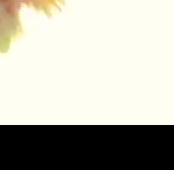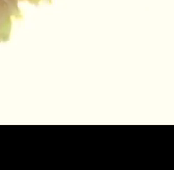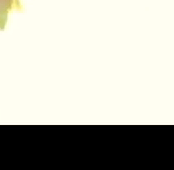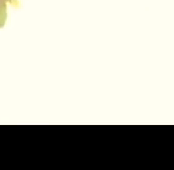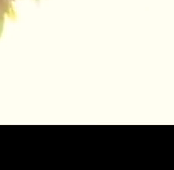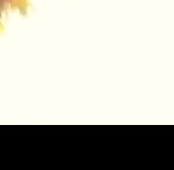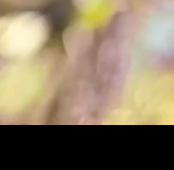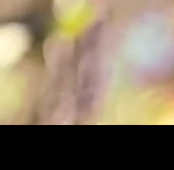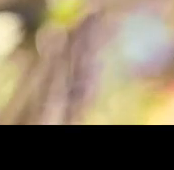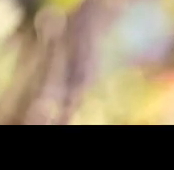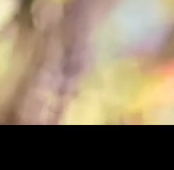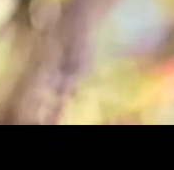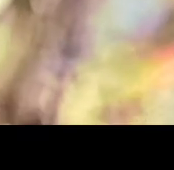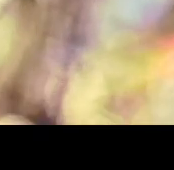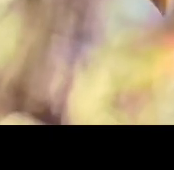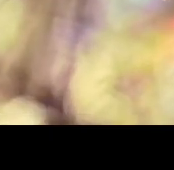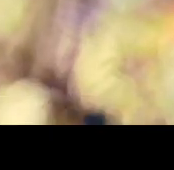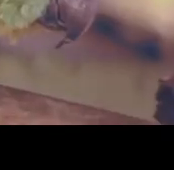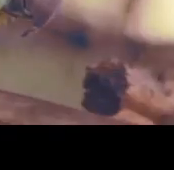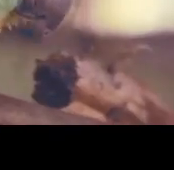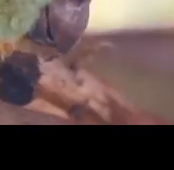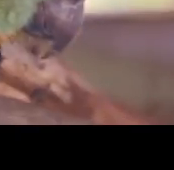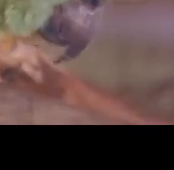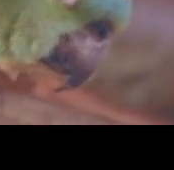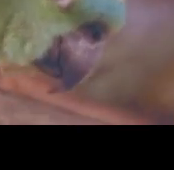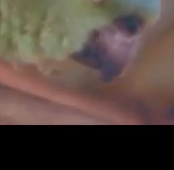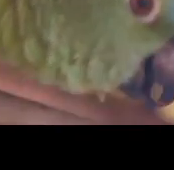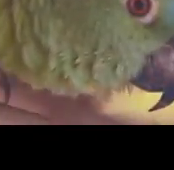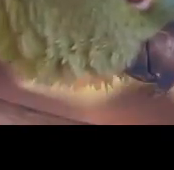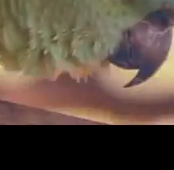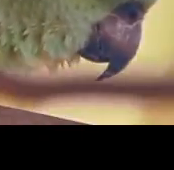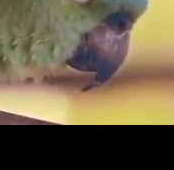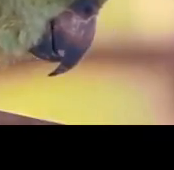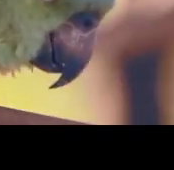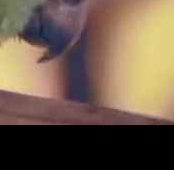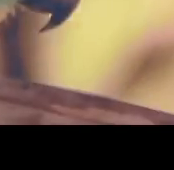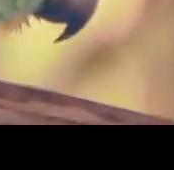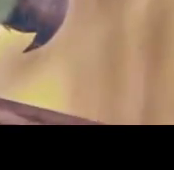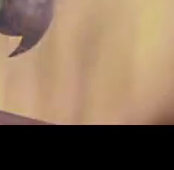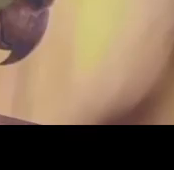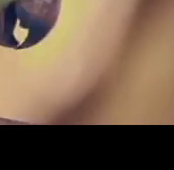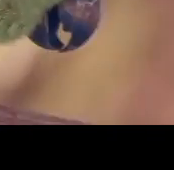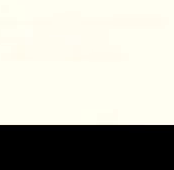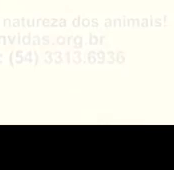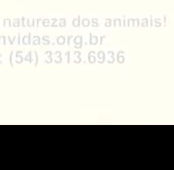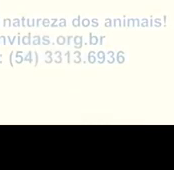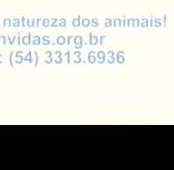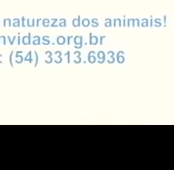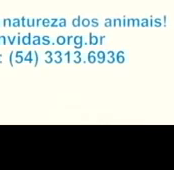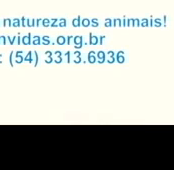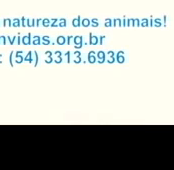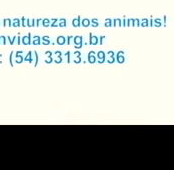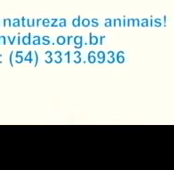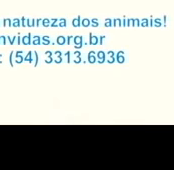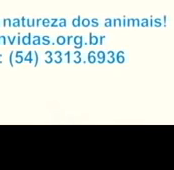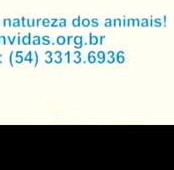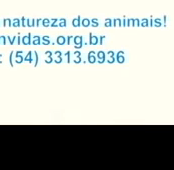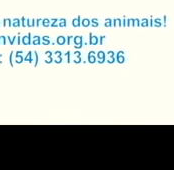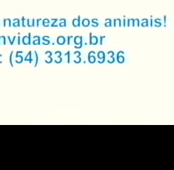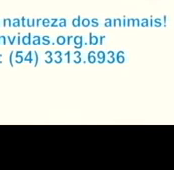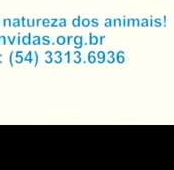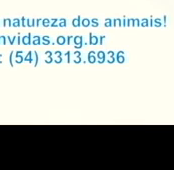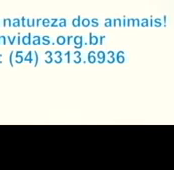nativa, abrigando aves e primatas expulsos de seu ambiente natural. Respeite a natureza dos animais.